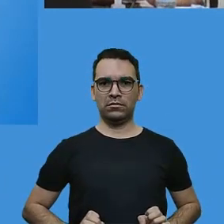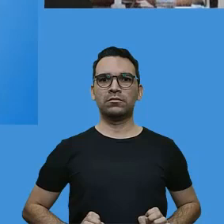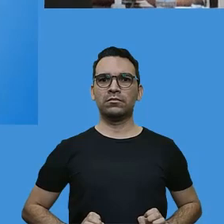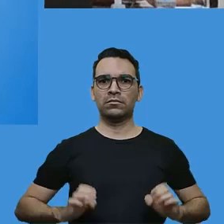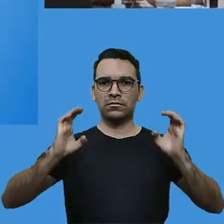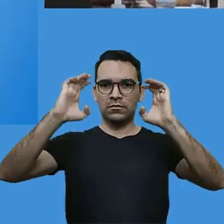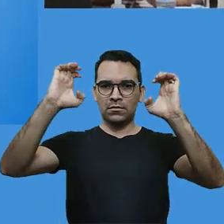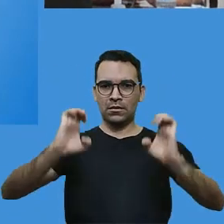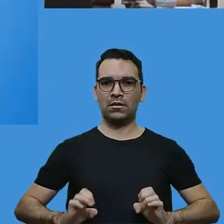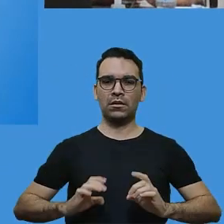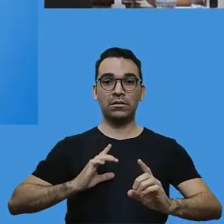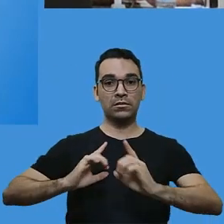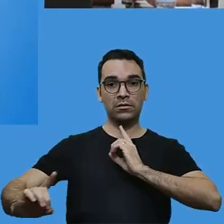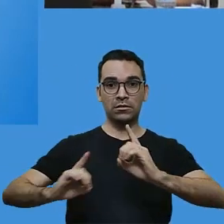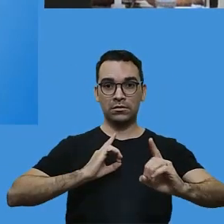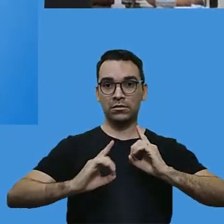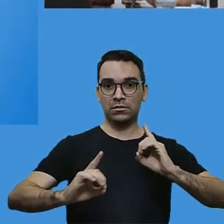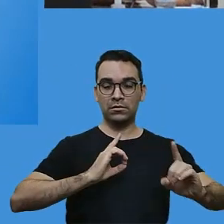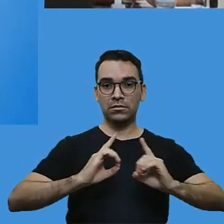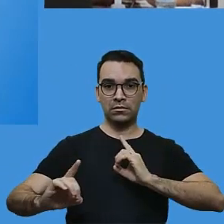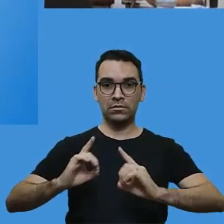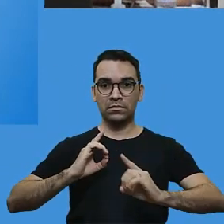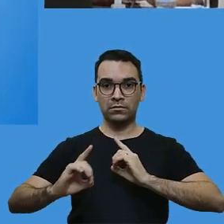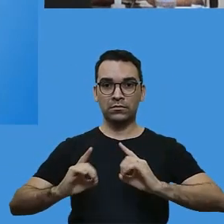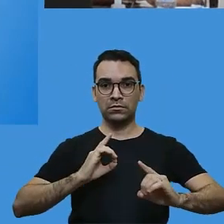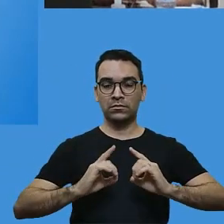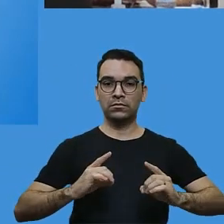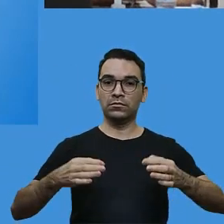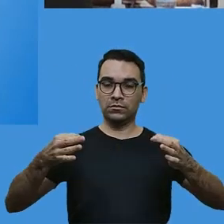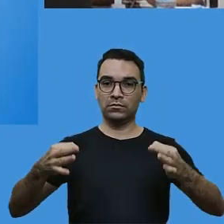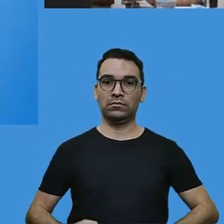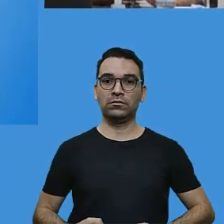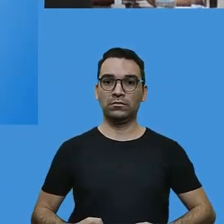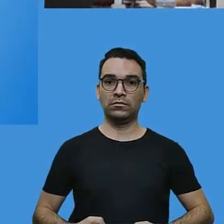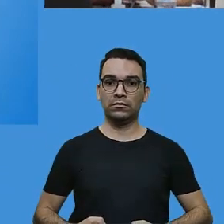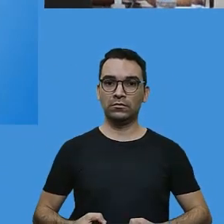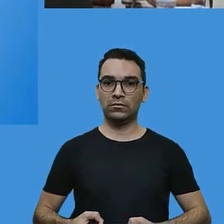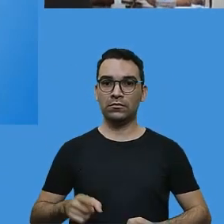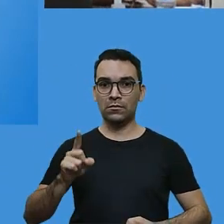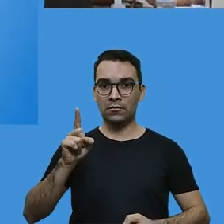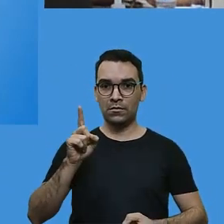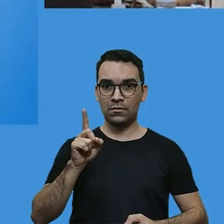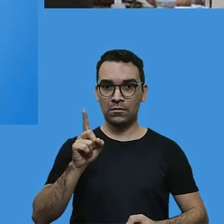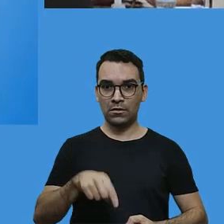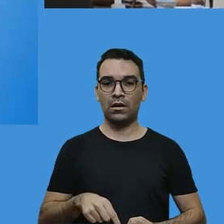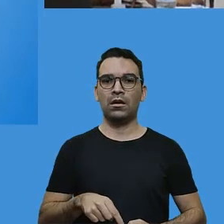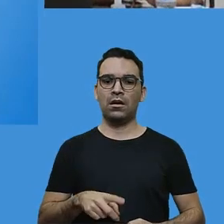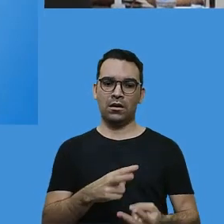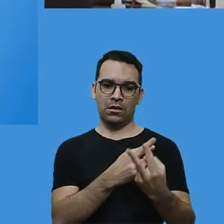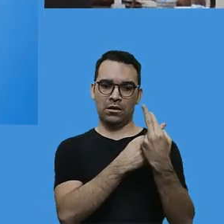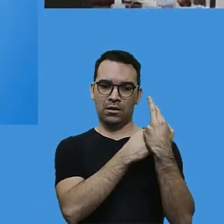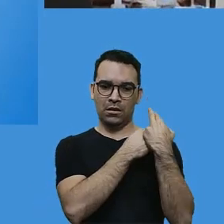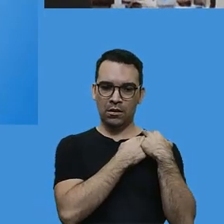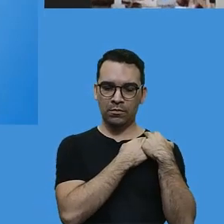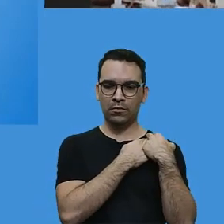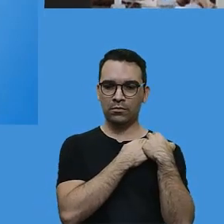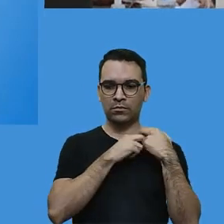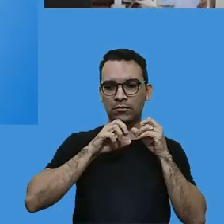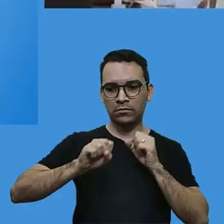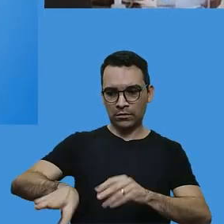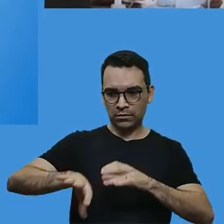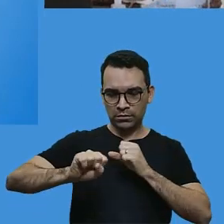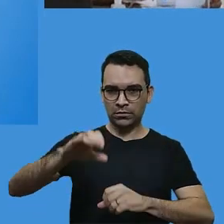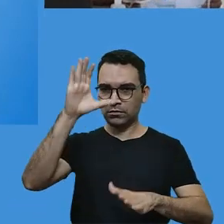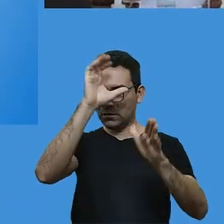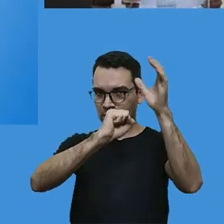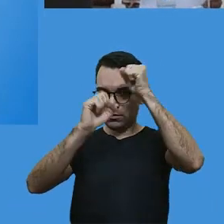pelo diálogo saudável, comprometida com o processo educativo. e eu tenho certeza que isso nós temos